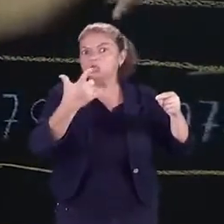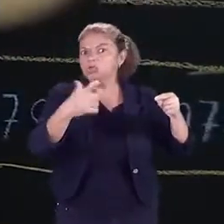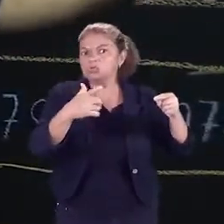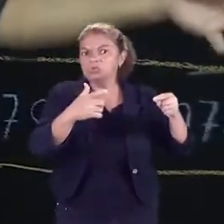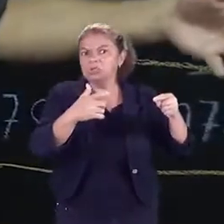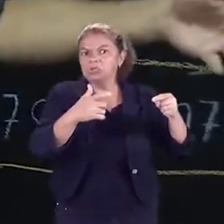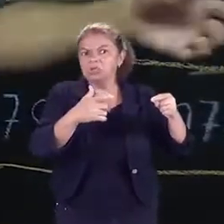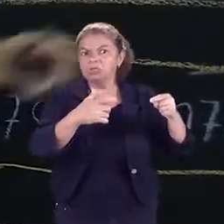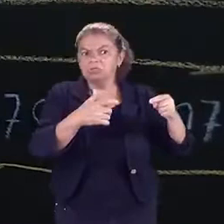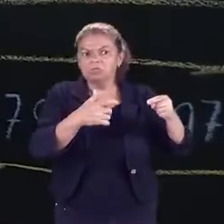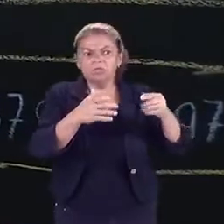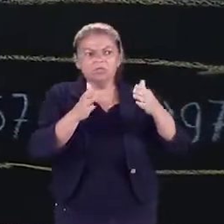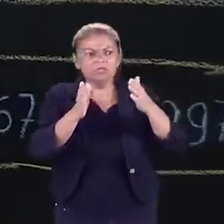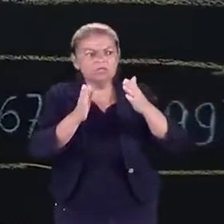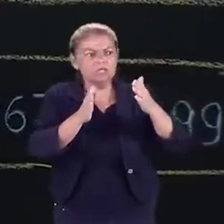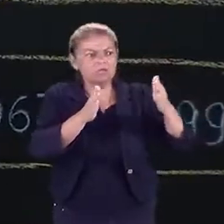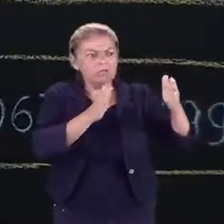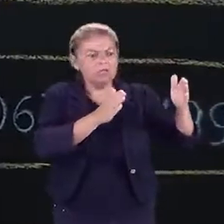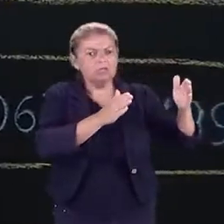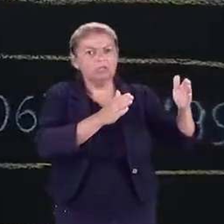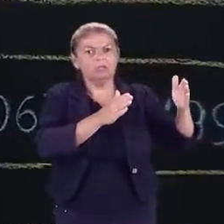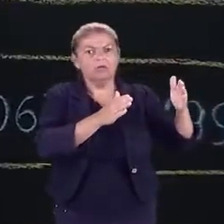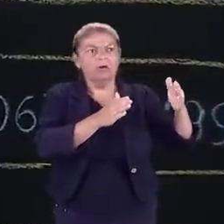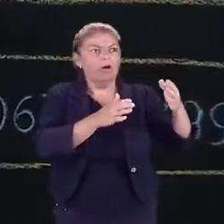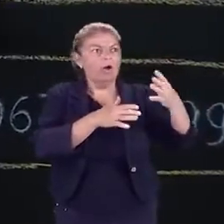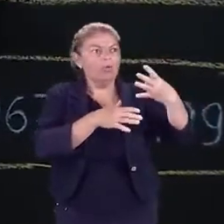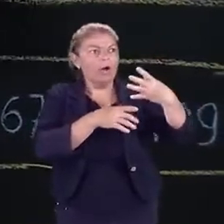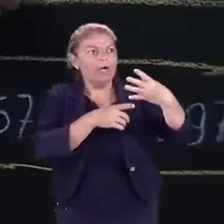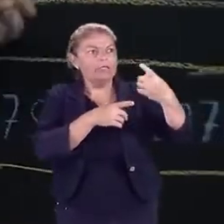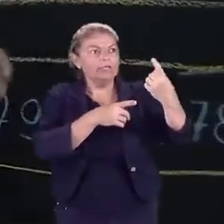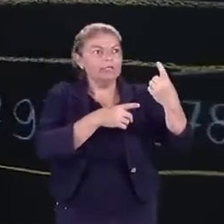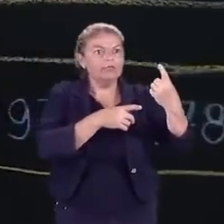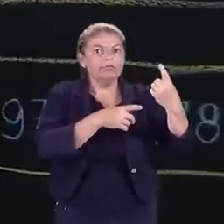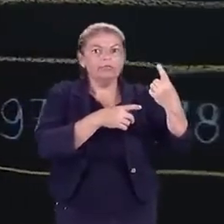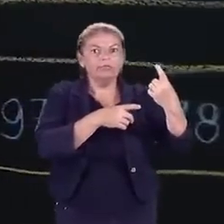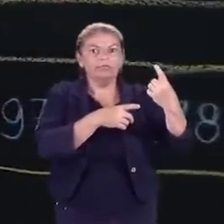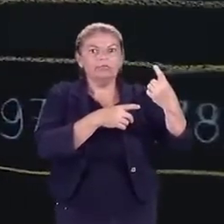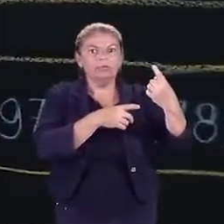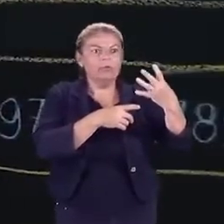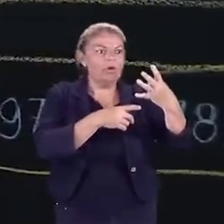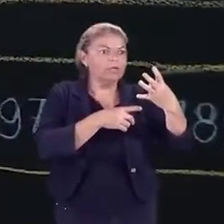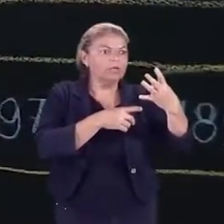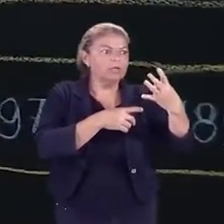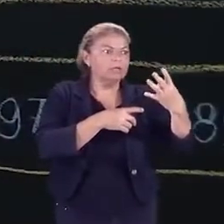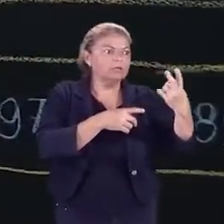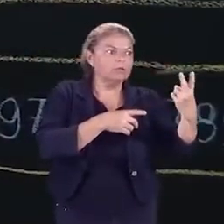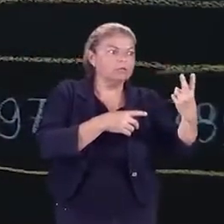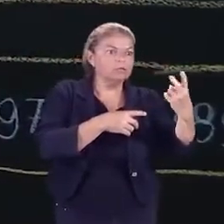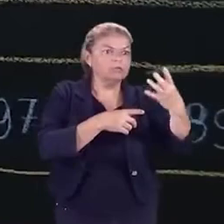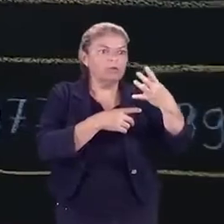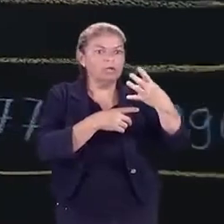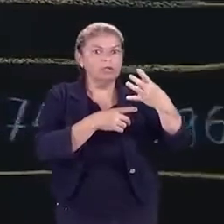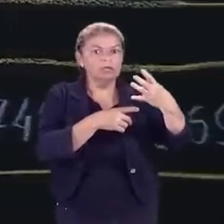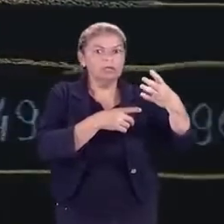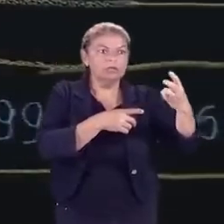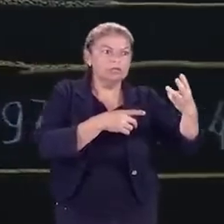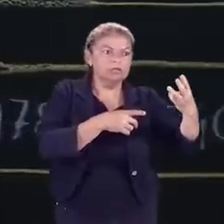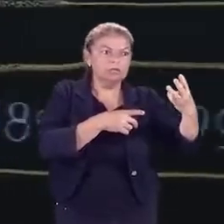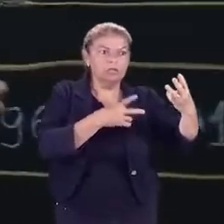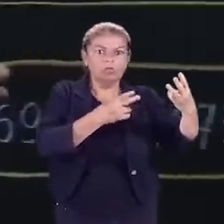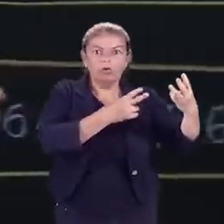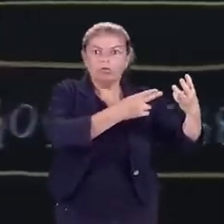que vai sempre existir. Aqui é 41, 42, 13, 5, 6. Não existem números repetidos, tá?